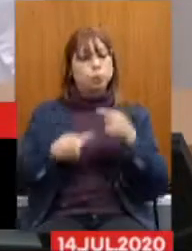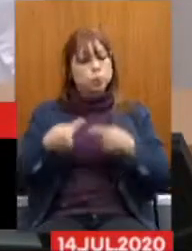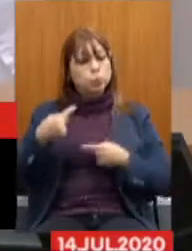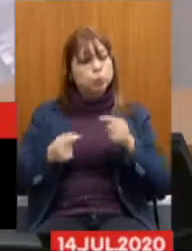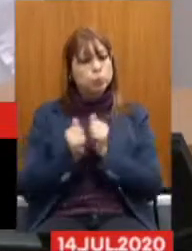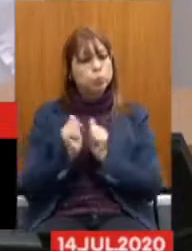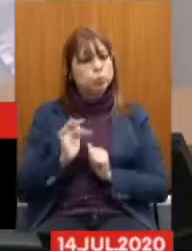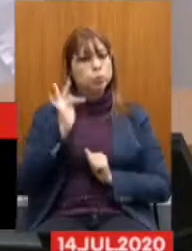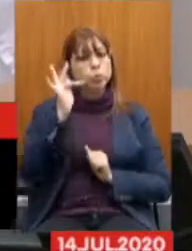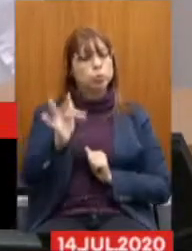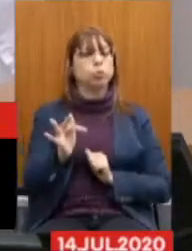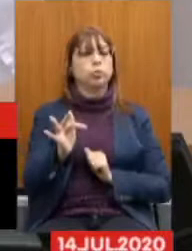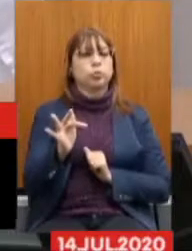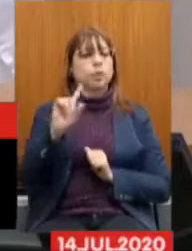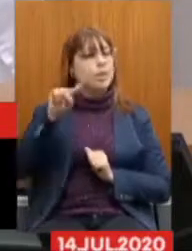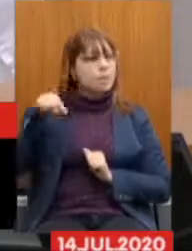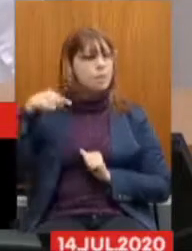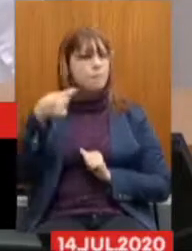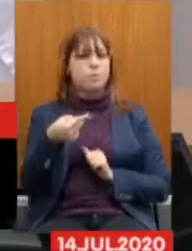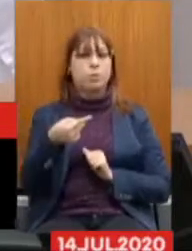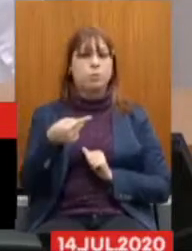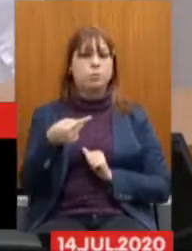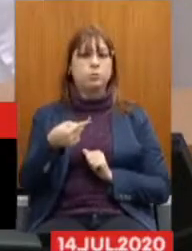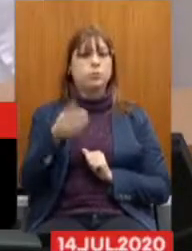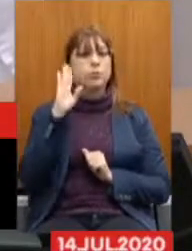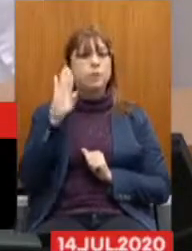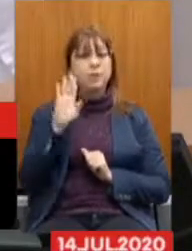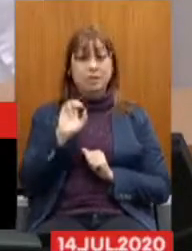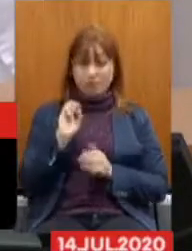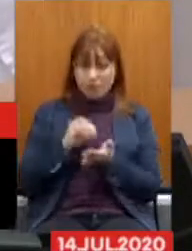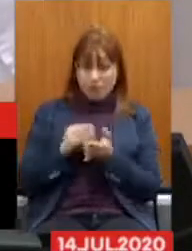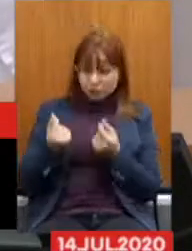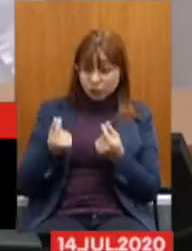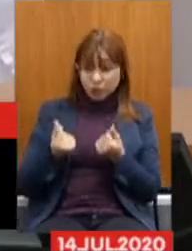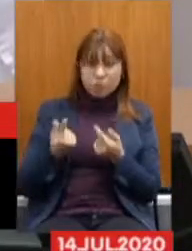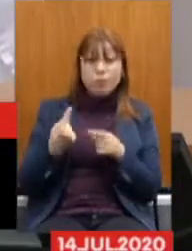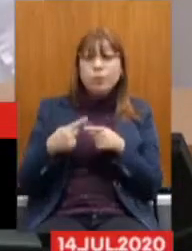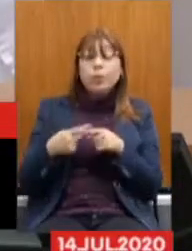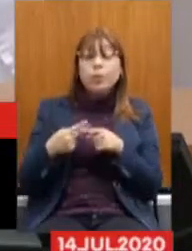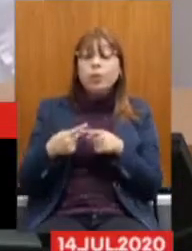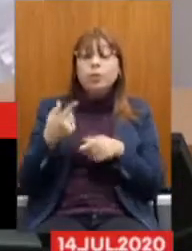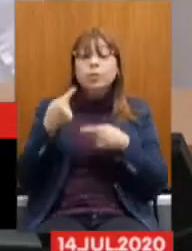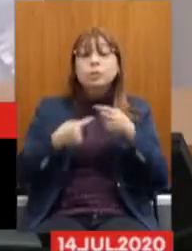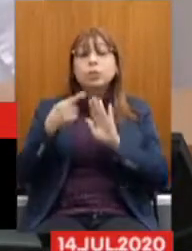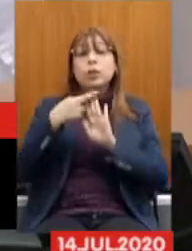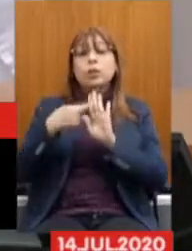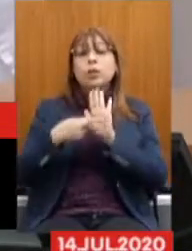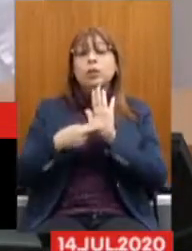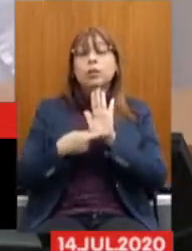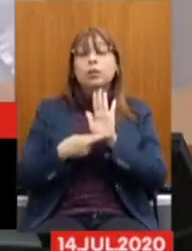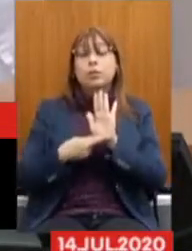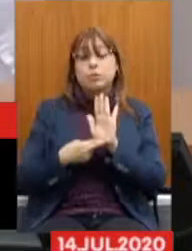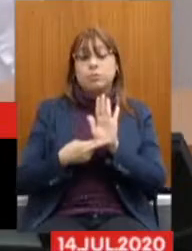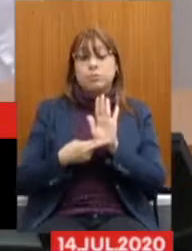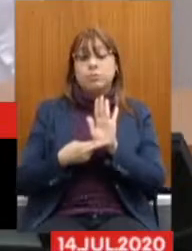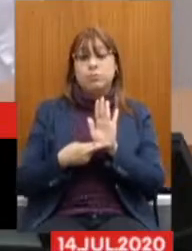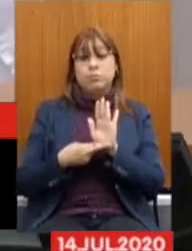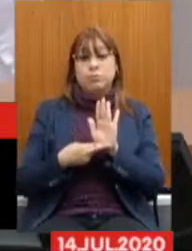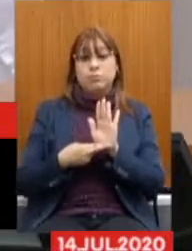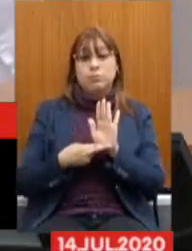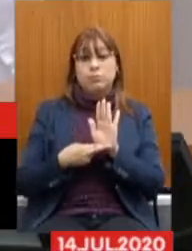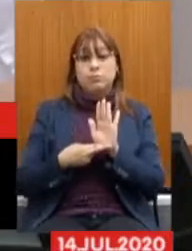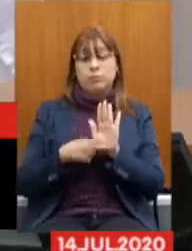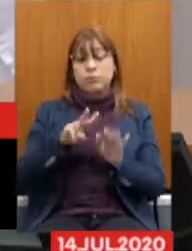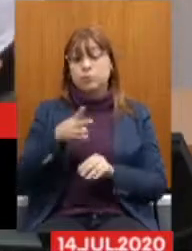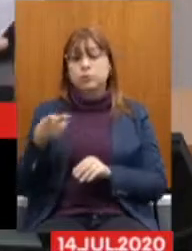Posteriormente E mais ainda Se o problema É dinheiro Então por Está discutindo Regras Requisitos Para Para